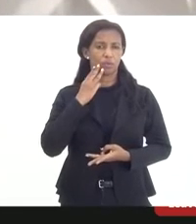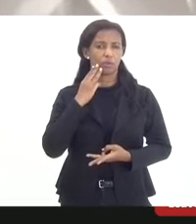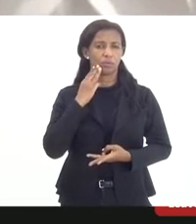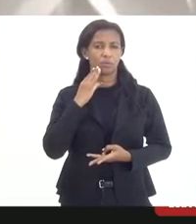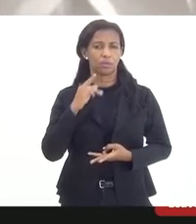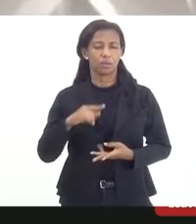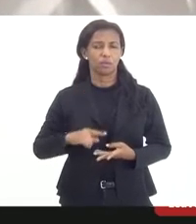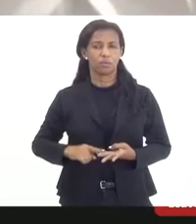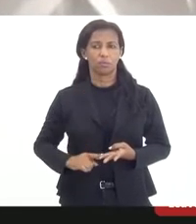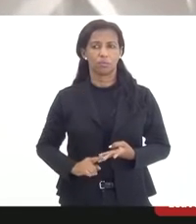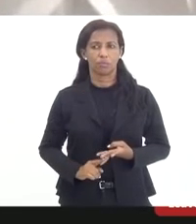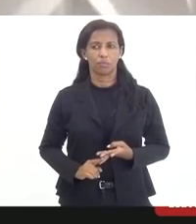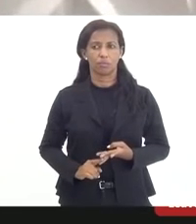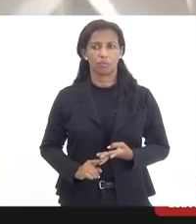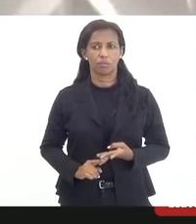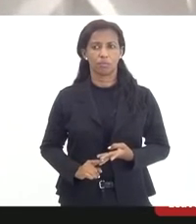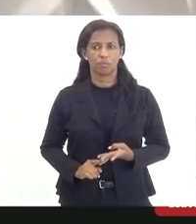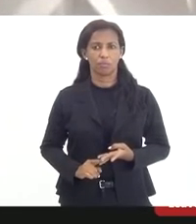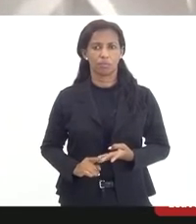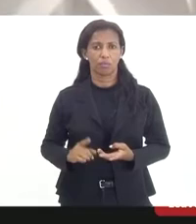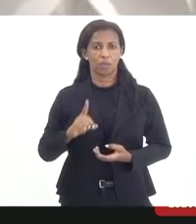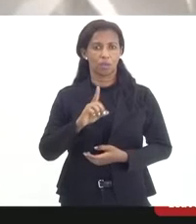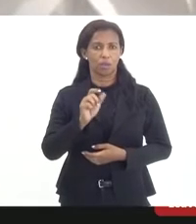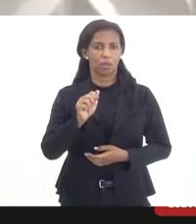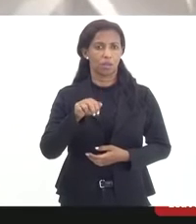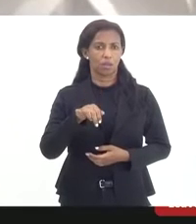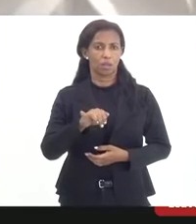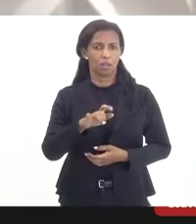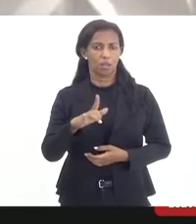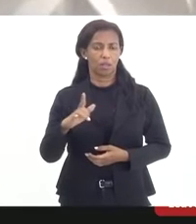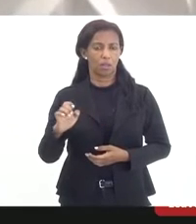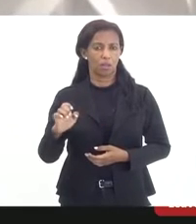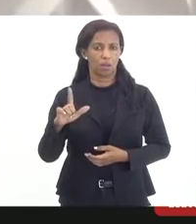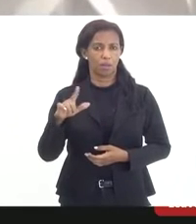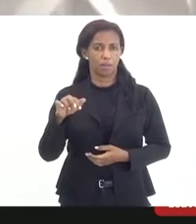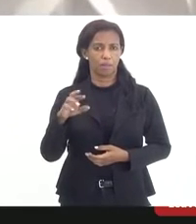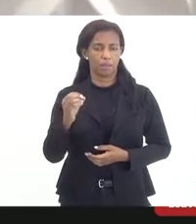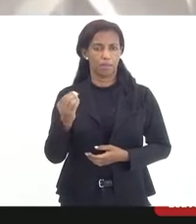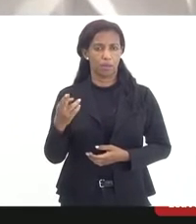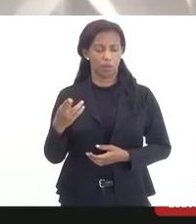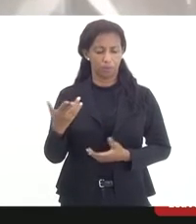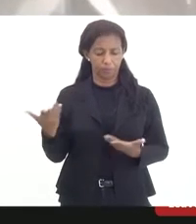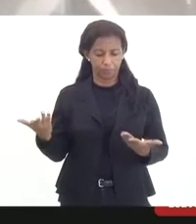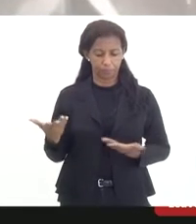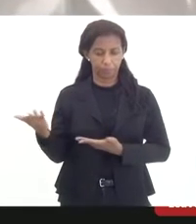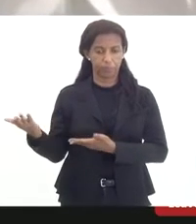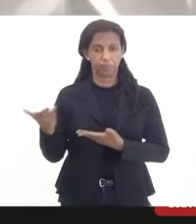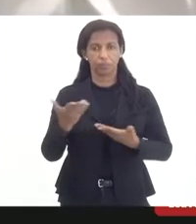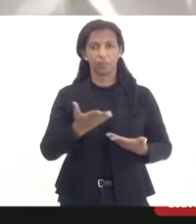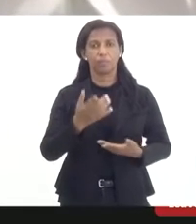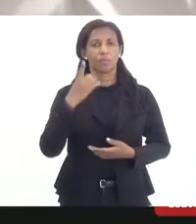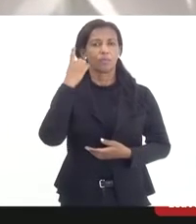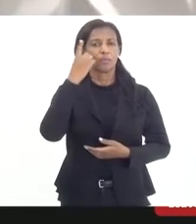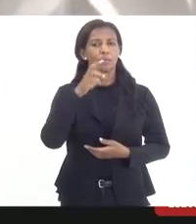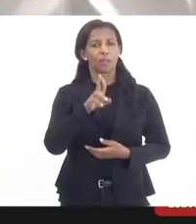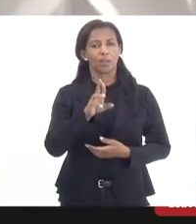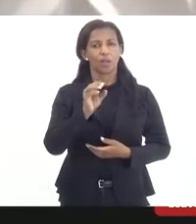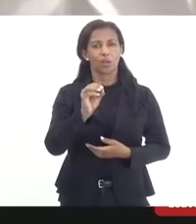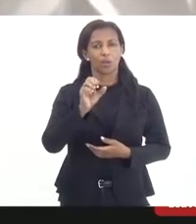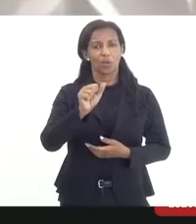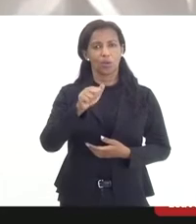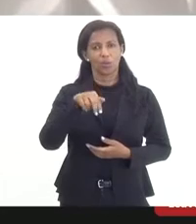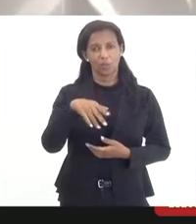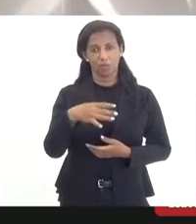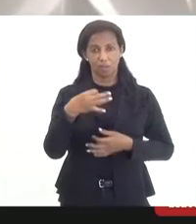Carneiro e Daniel Libregon. Nesse momento, vou passar a palavra à deputada Rosane Félix para